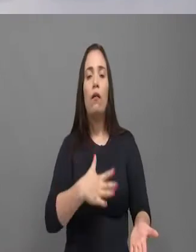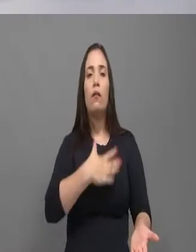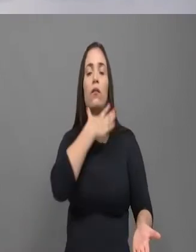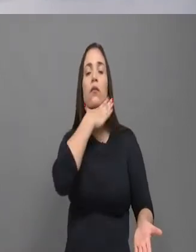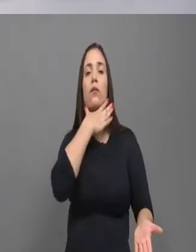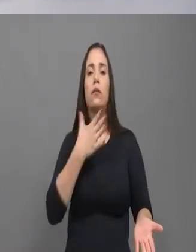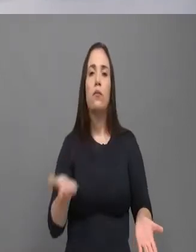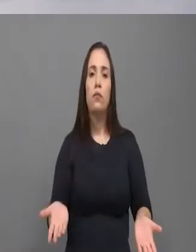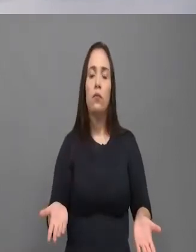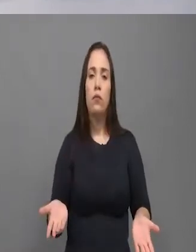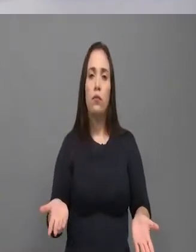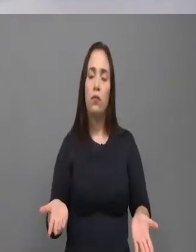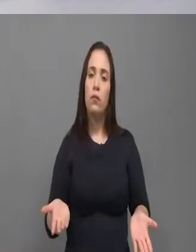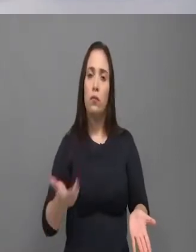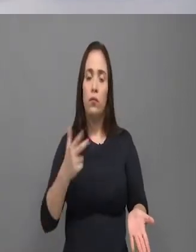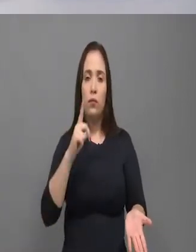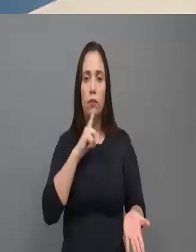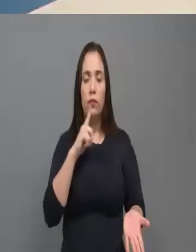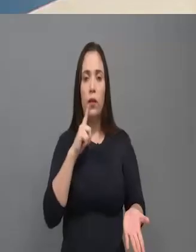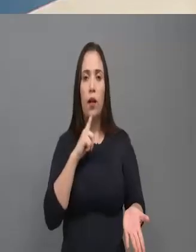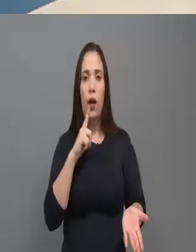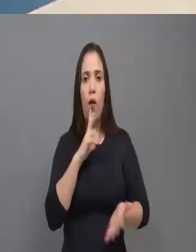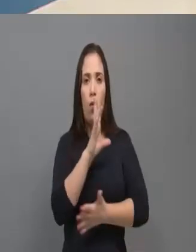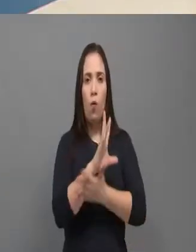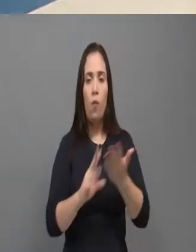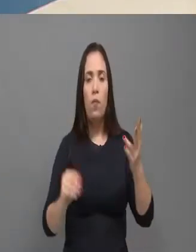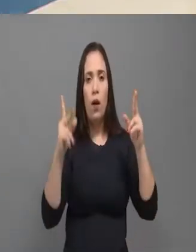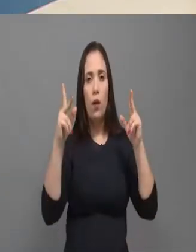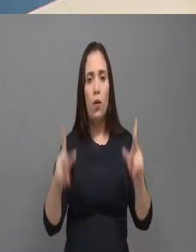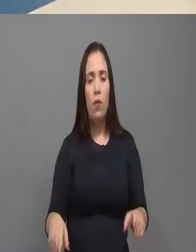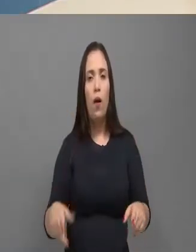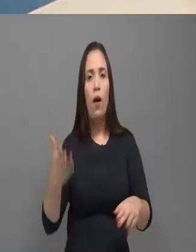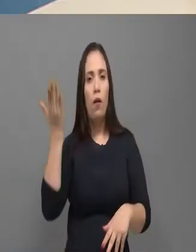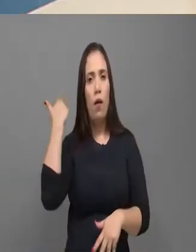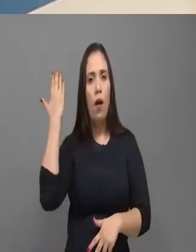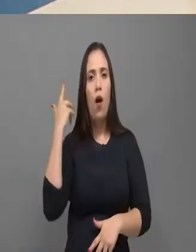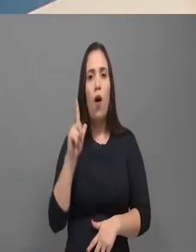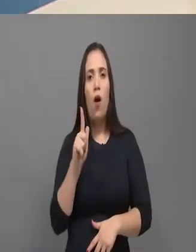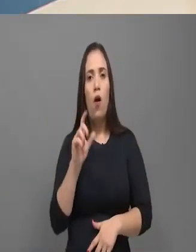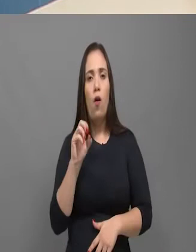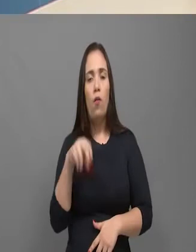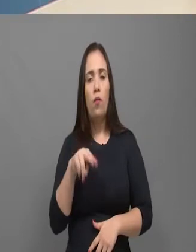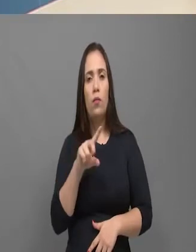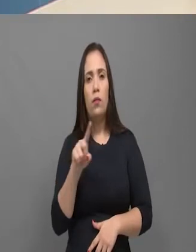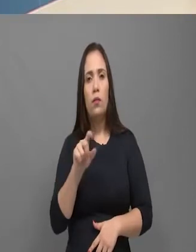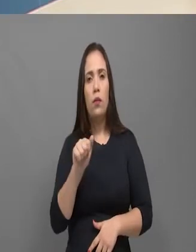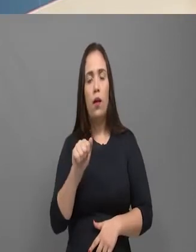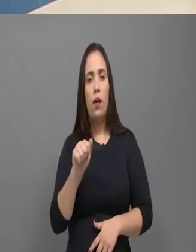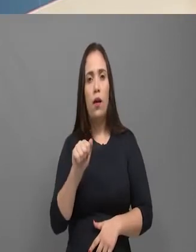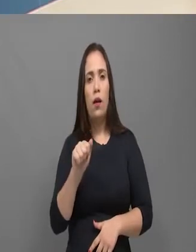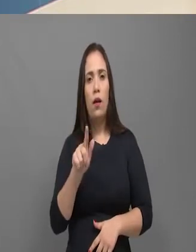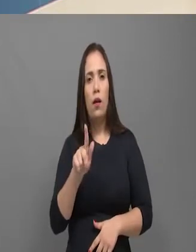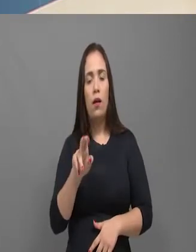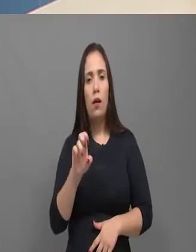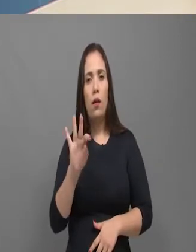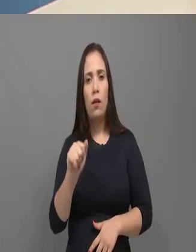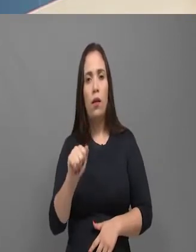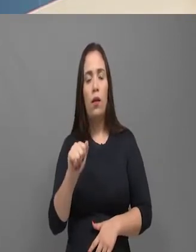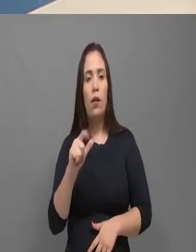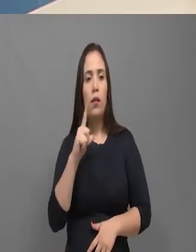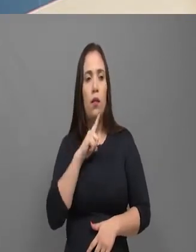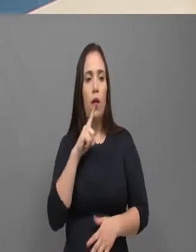as Gugon Zagueta. Era o senador da Cajá e recebia a Gugon Zagueta. As Gugon Zagueta, as famosas Gugon Zagueta. Então, o governo Camilo tem